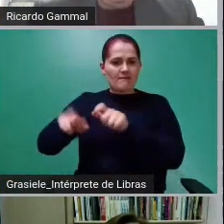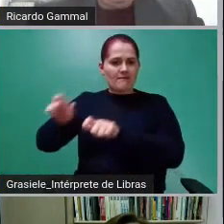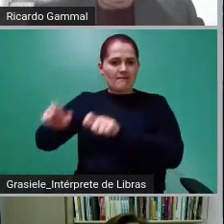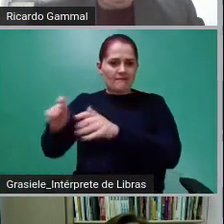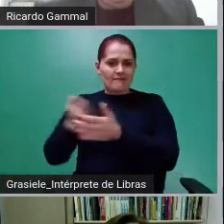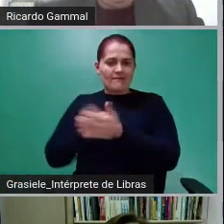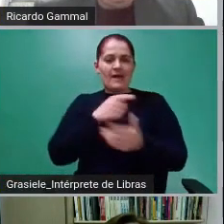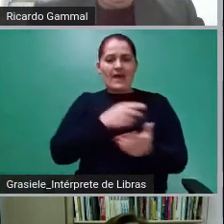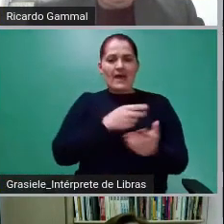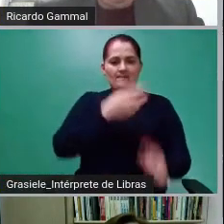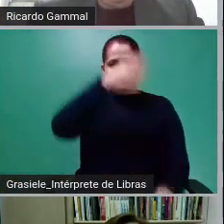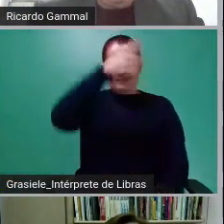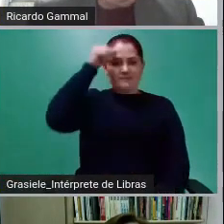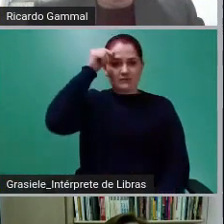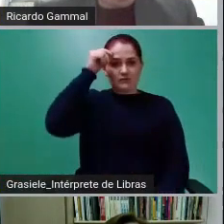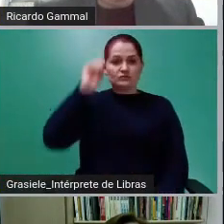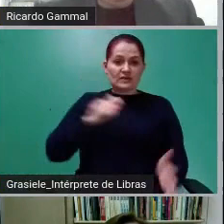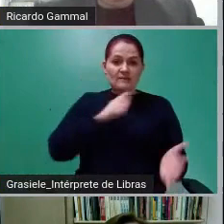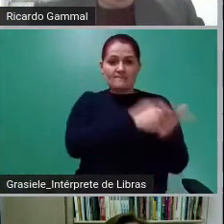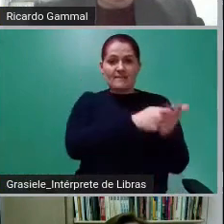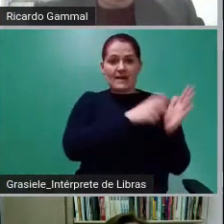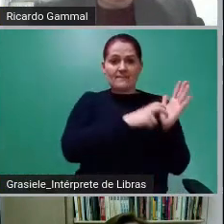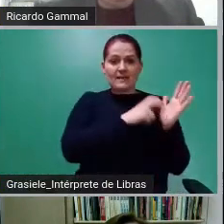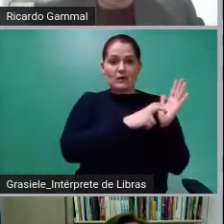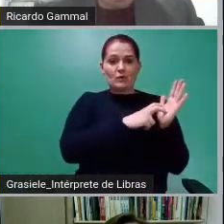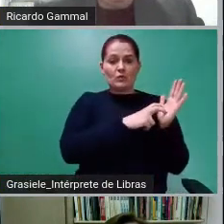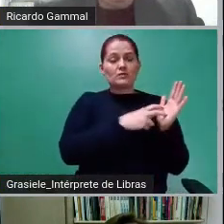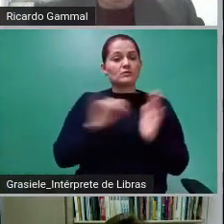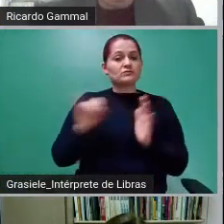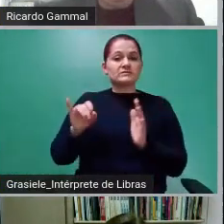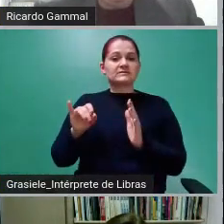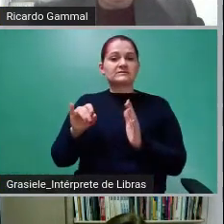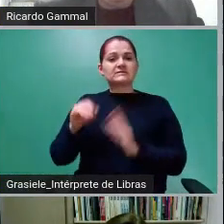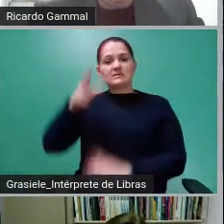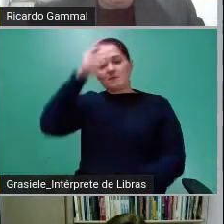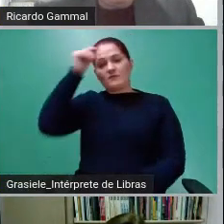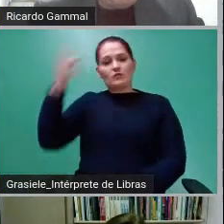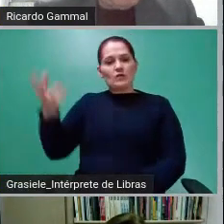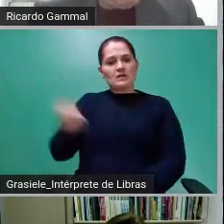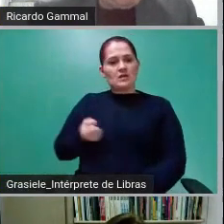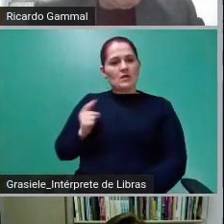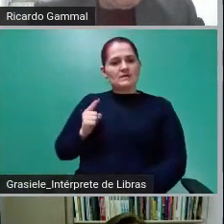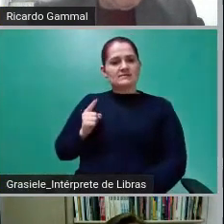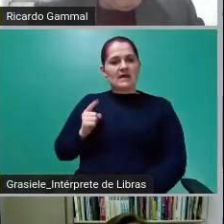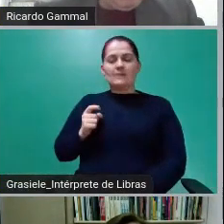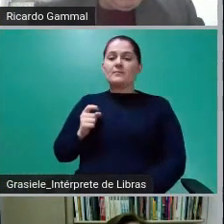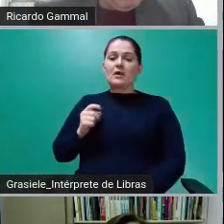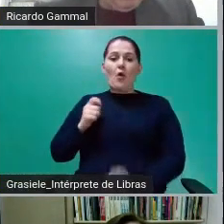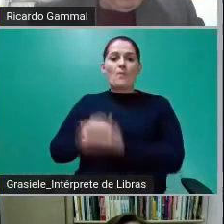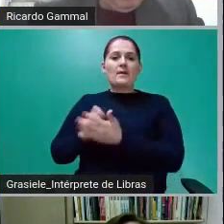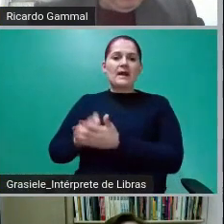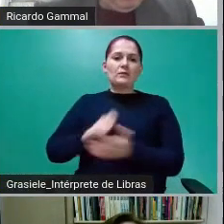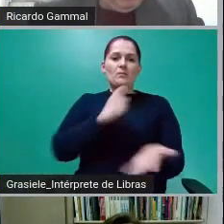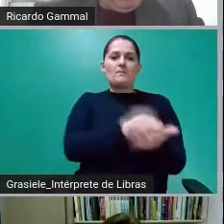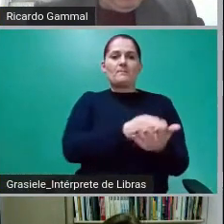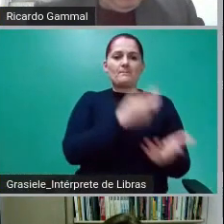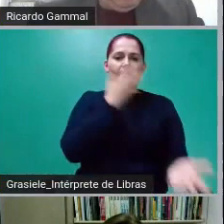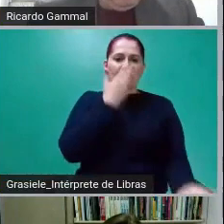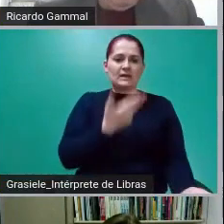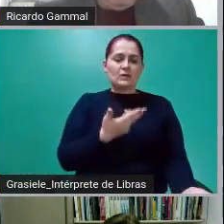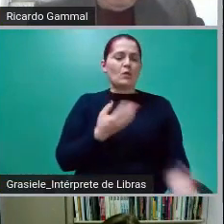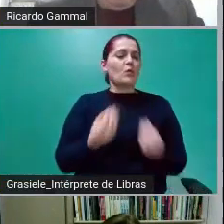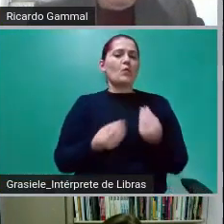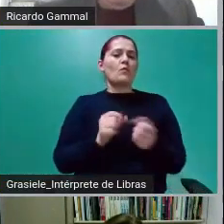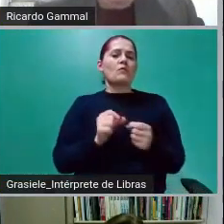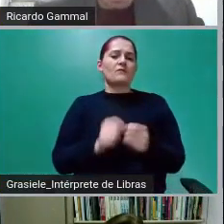Ainda tinha que indenizar. Como é que indenizava? Na hora de distribuir o recurso, o que